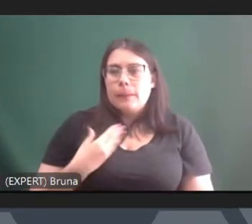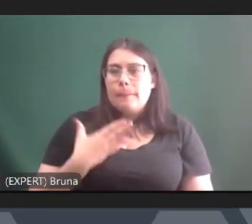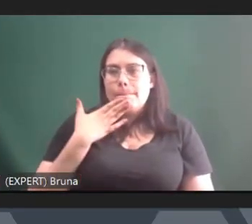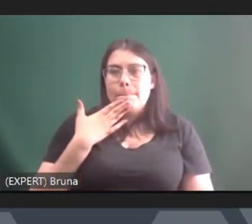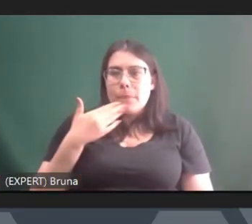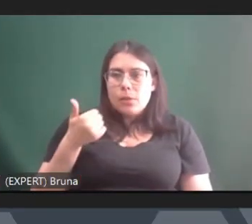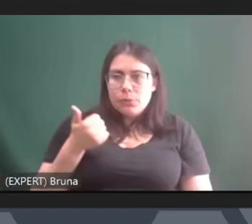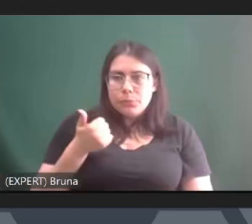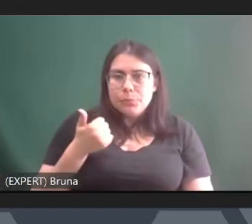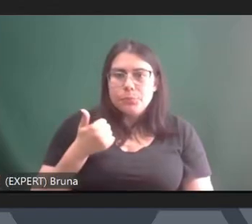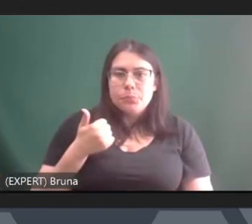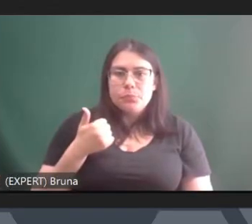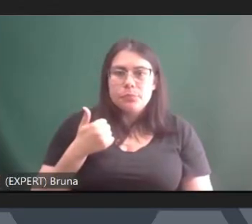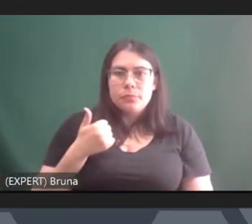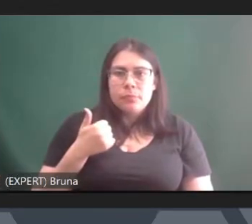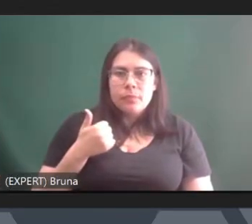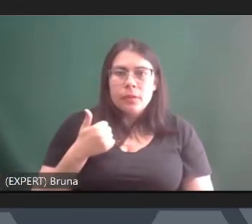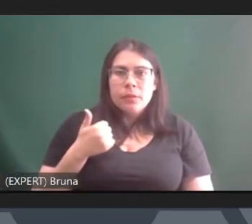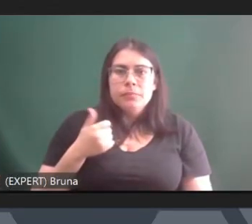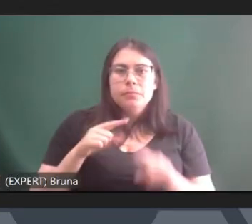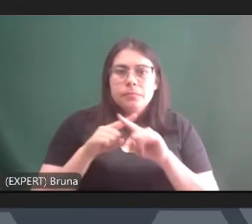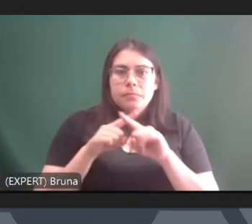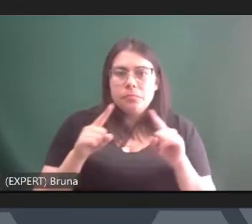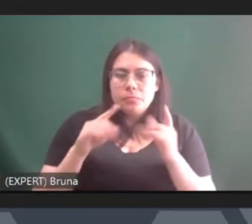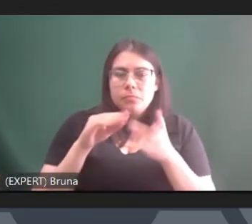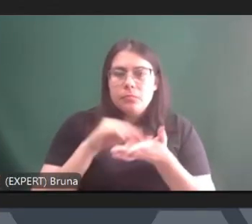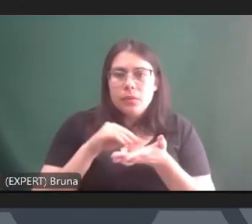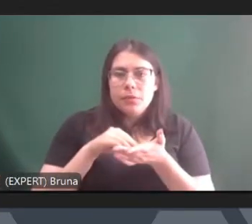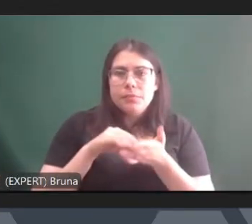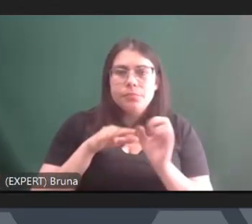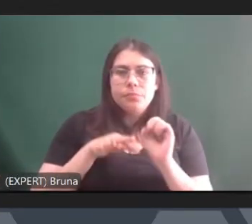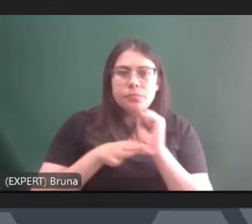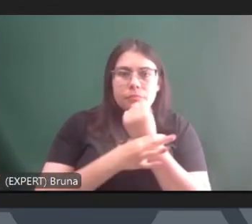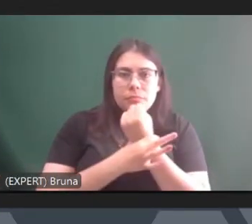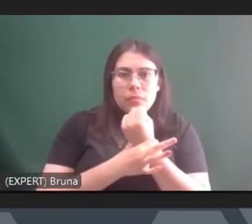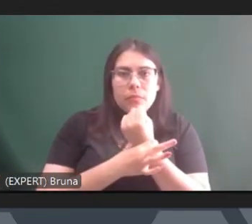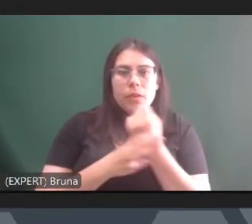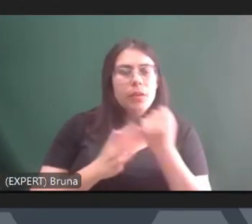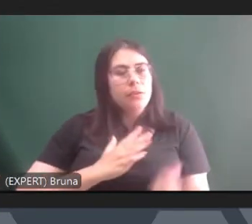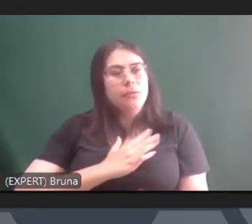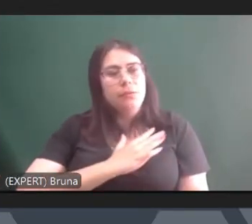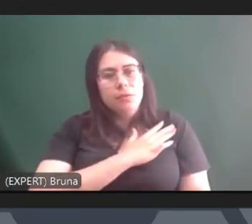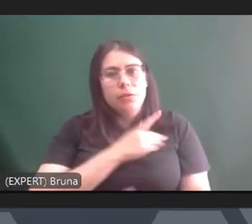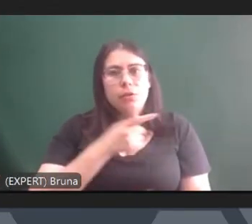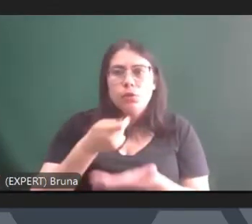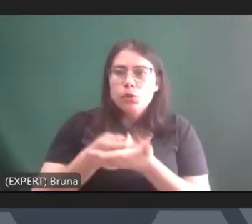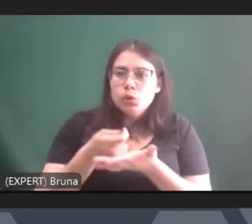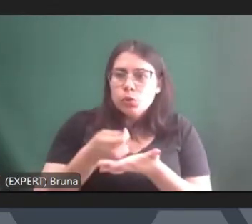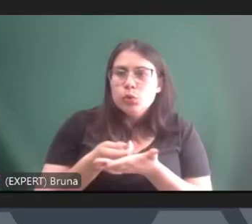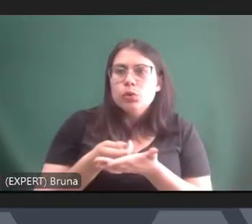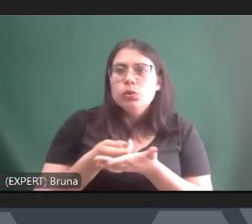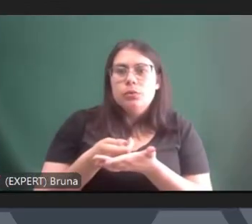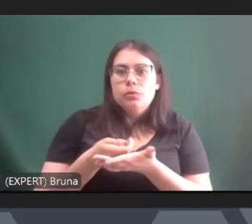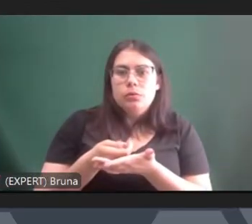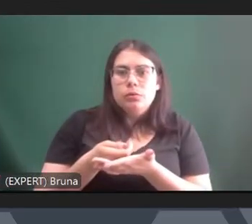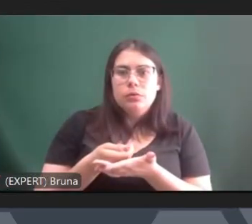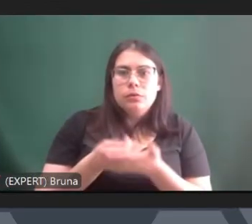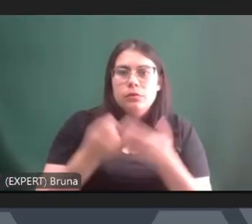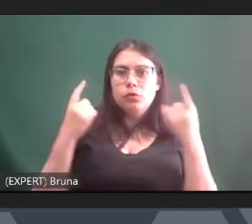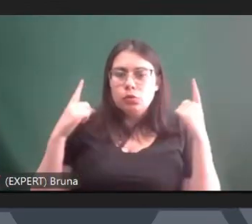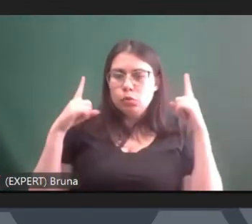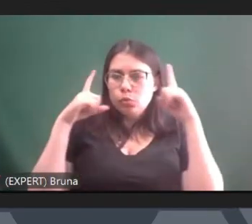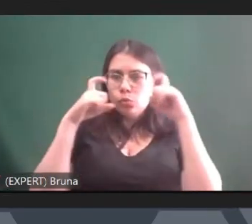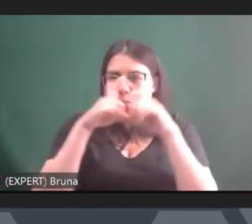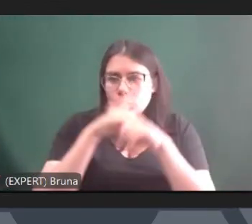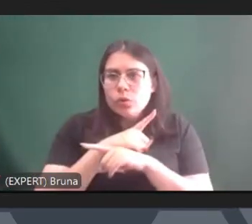essa individualização da sensação de segurança que foi construída desde a ditadura e que perdura mas se relacionando de forma complexa com a forma